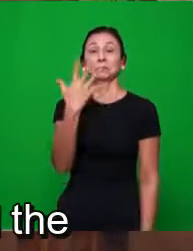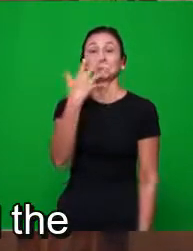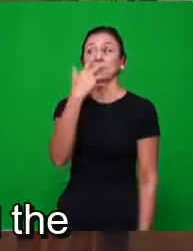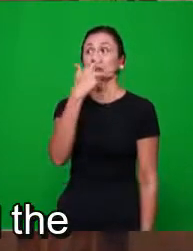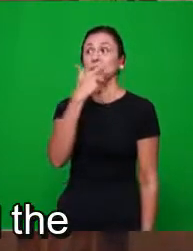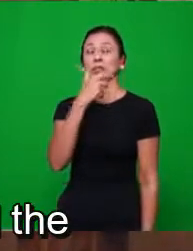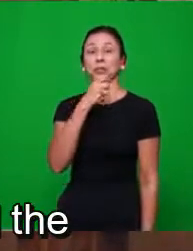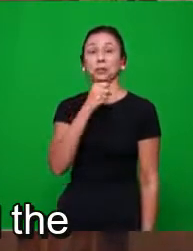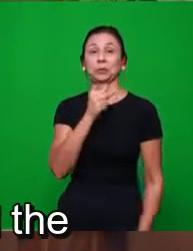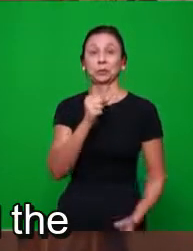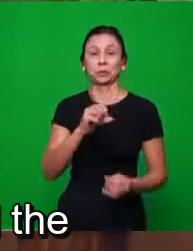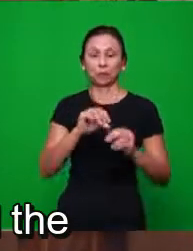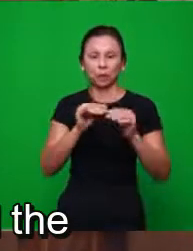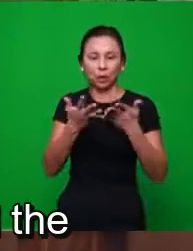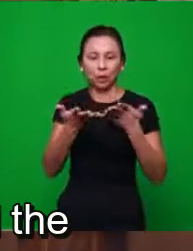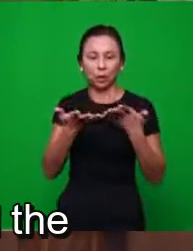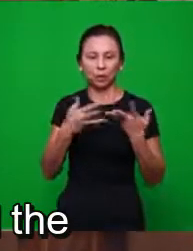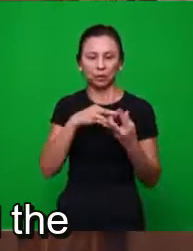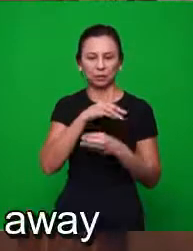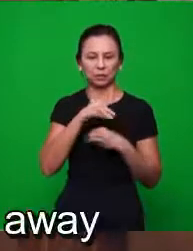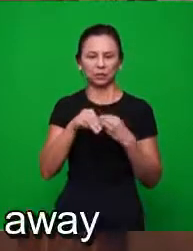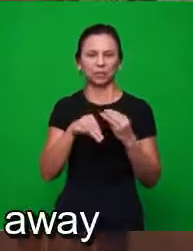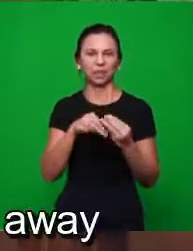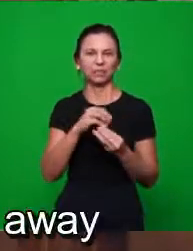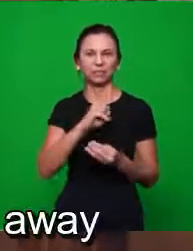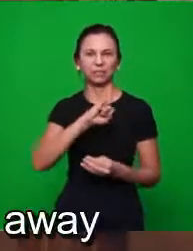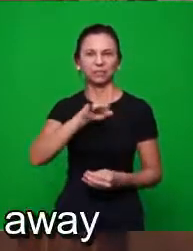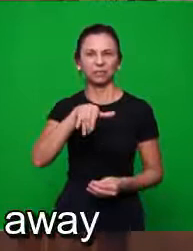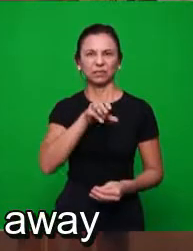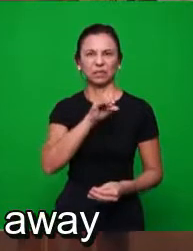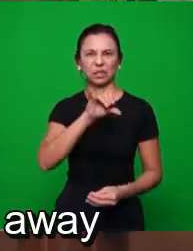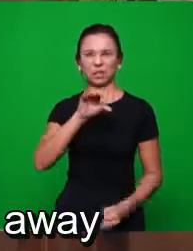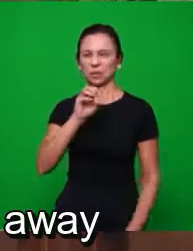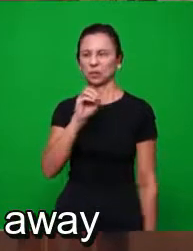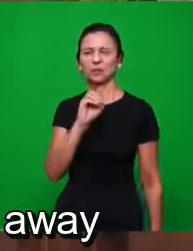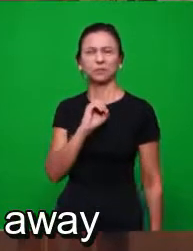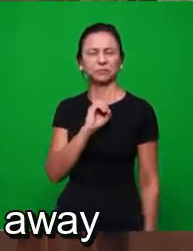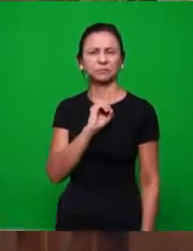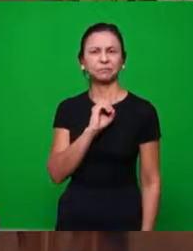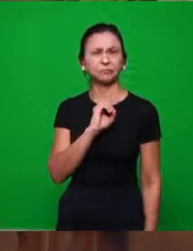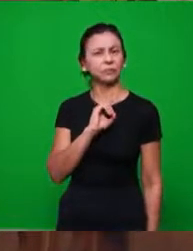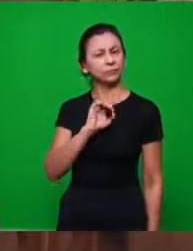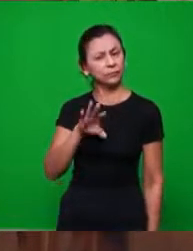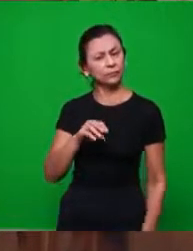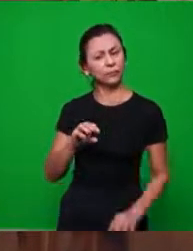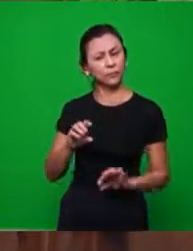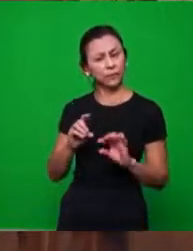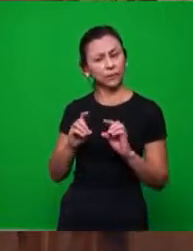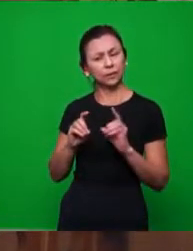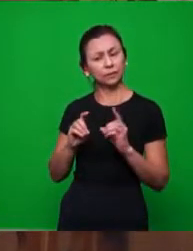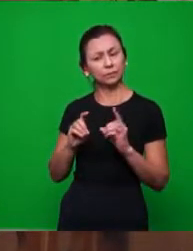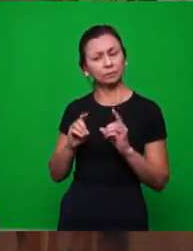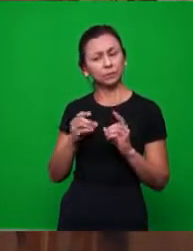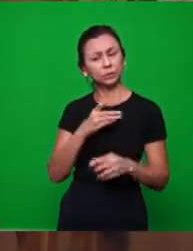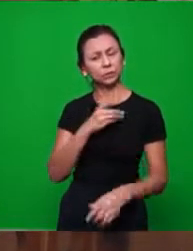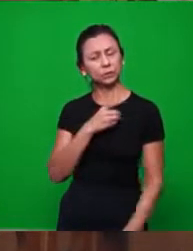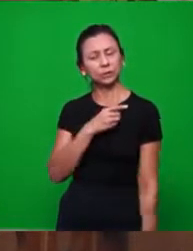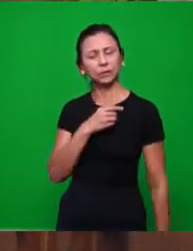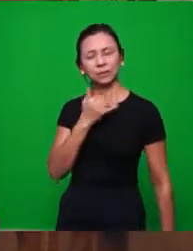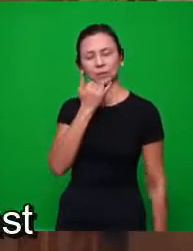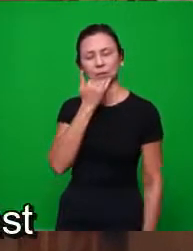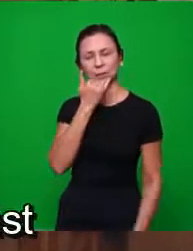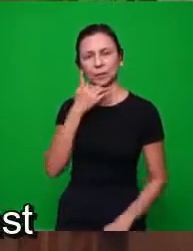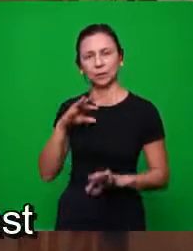viu o joio misturado com o trigo. E a pergunta era essa, os discípulos, vamos tirar o joio. Você diz, não,